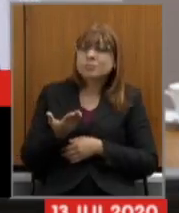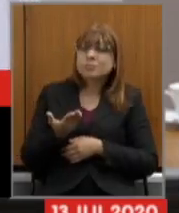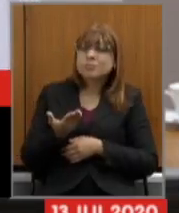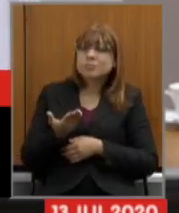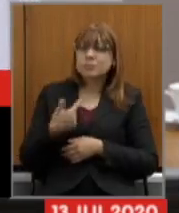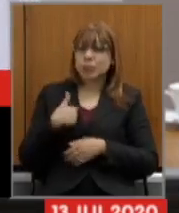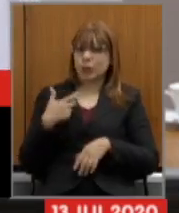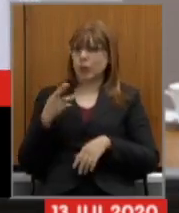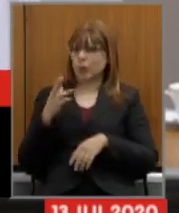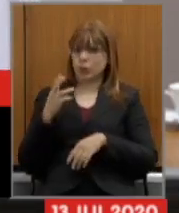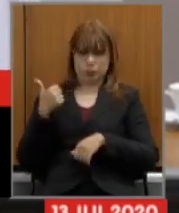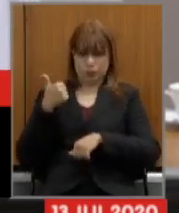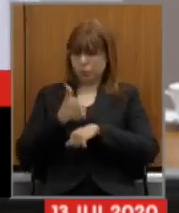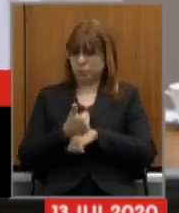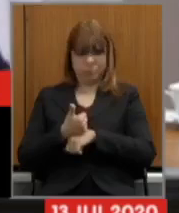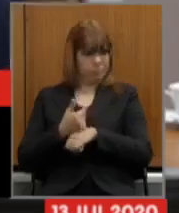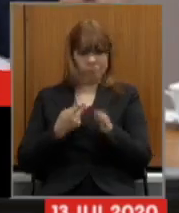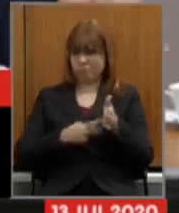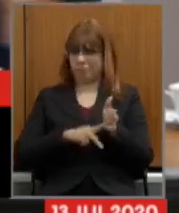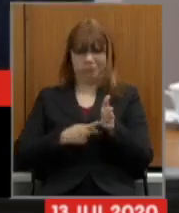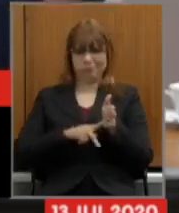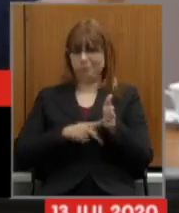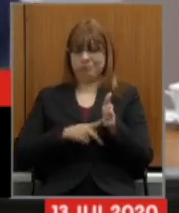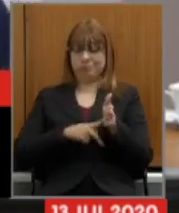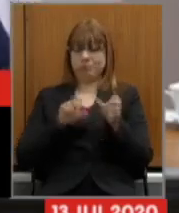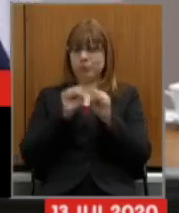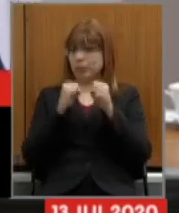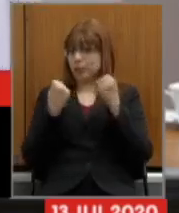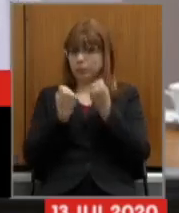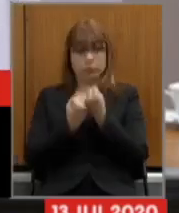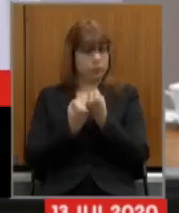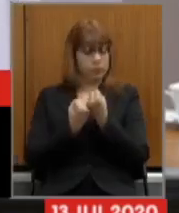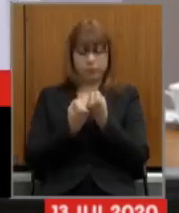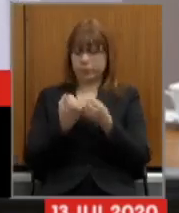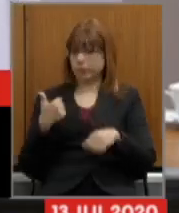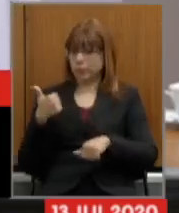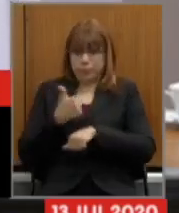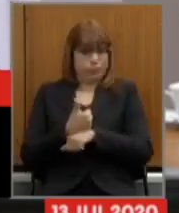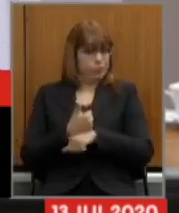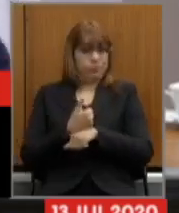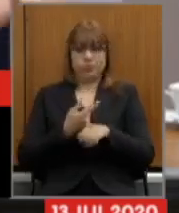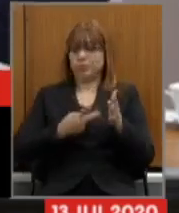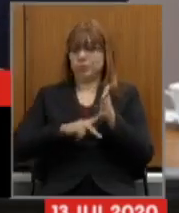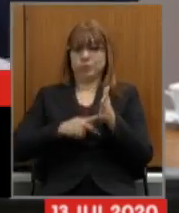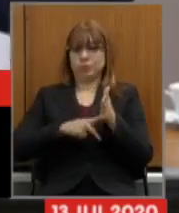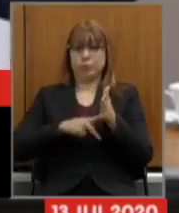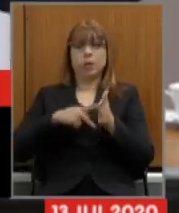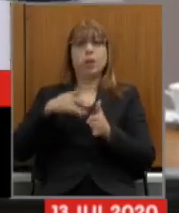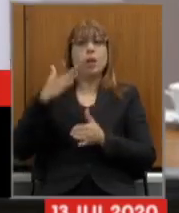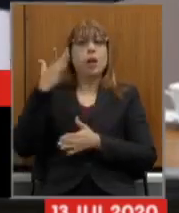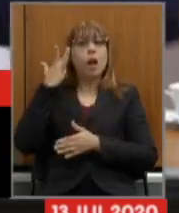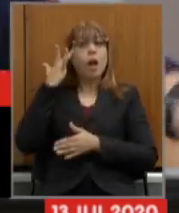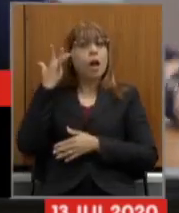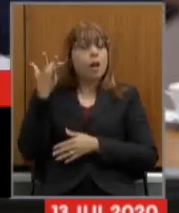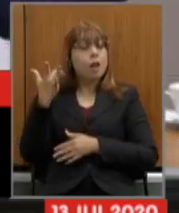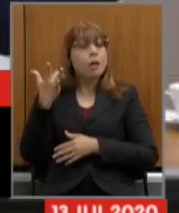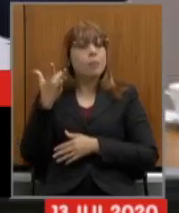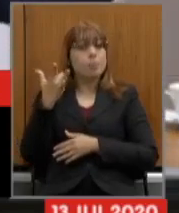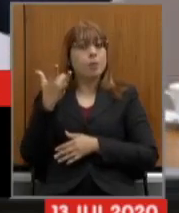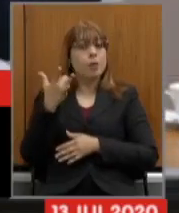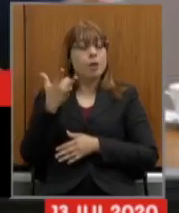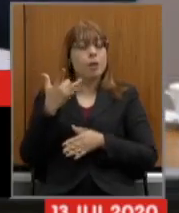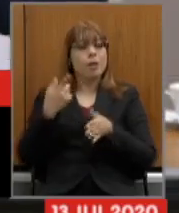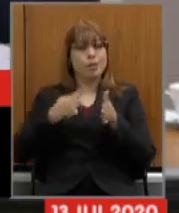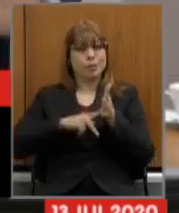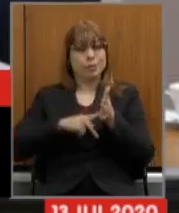não substituo os sindicatos esse seminário não substitui os sindicatos amanhã a escuta dos sindicatos não